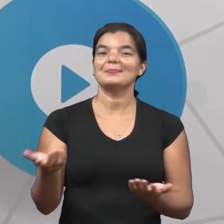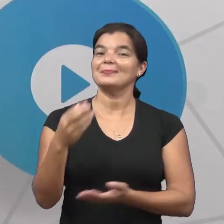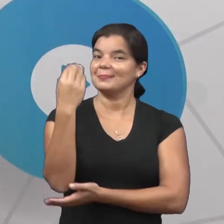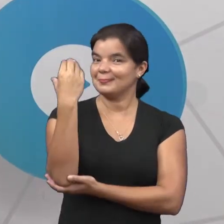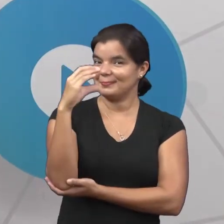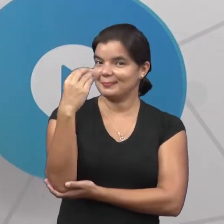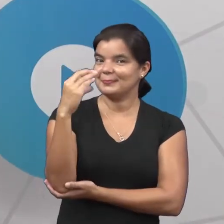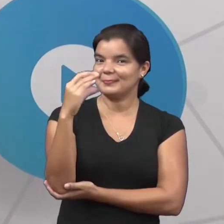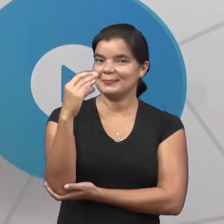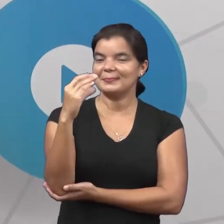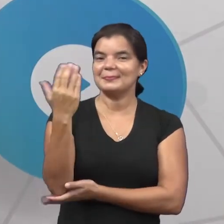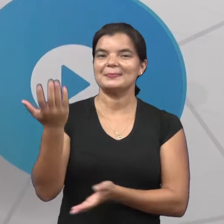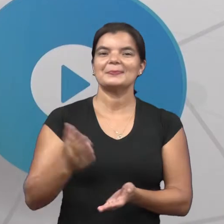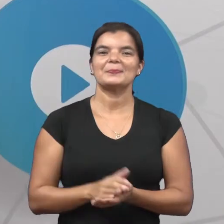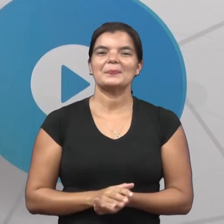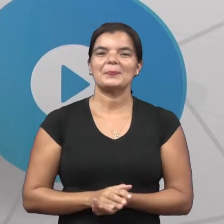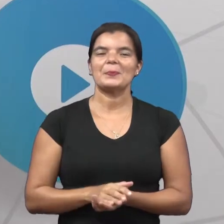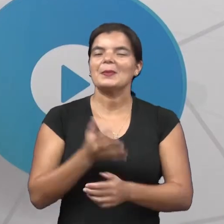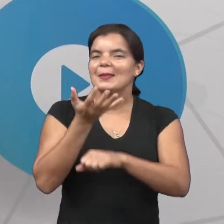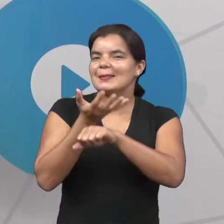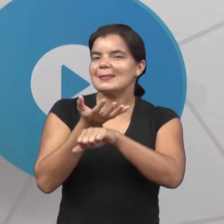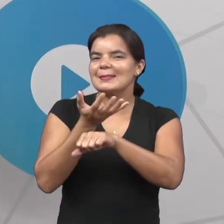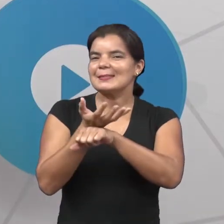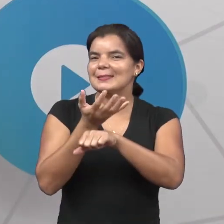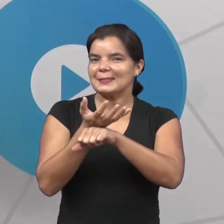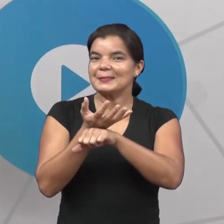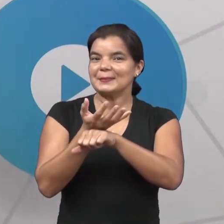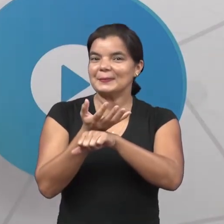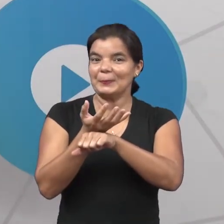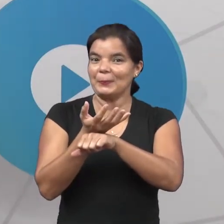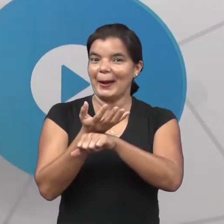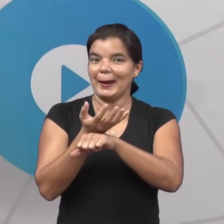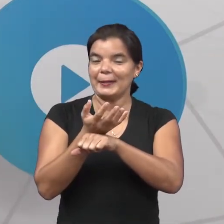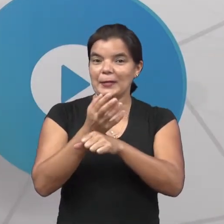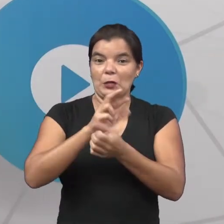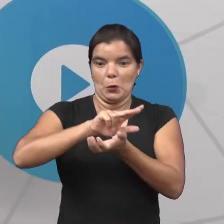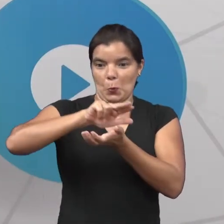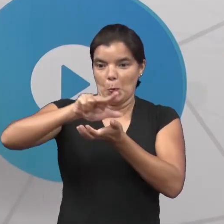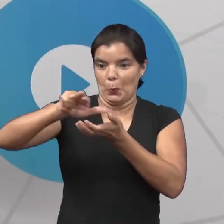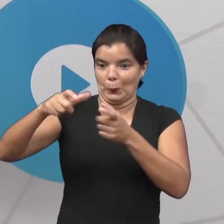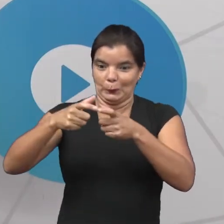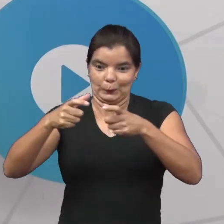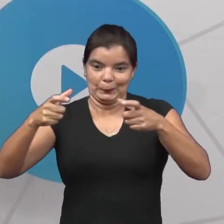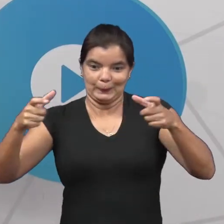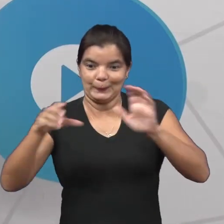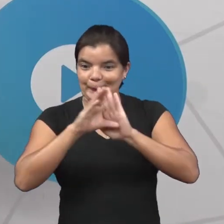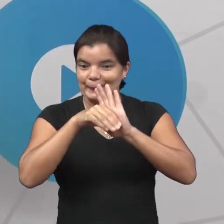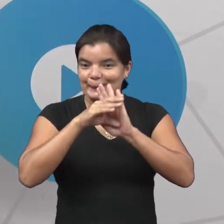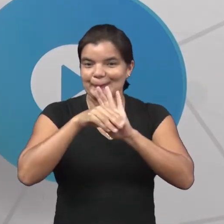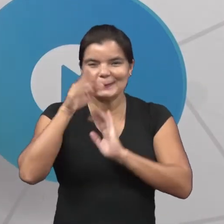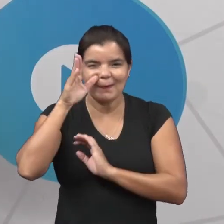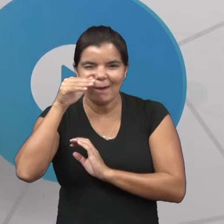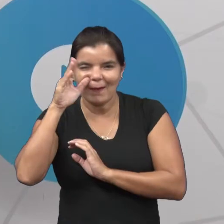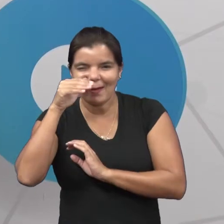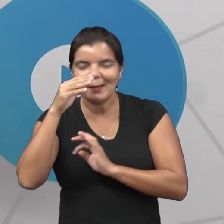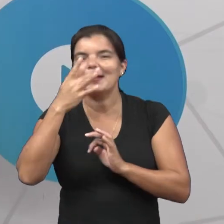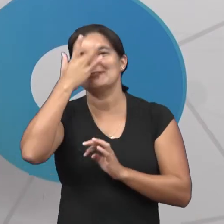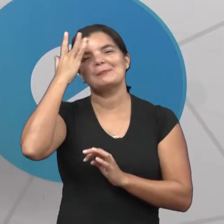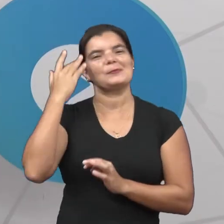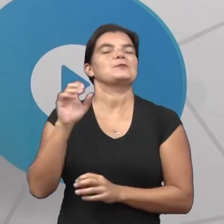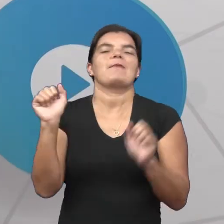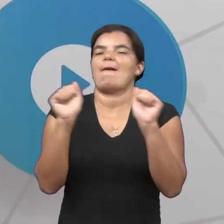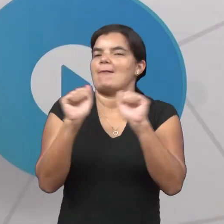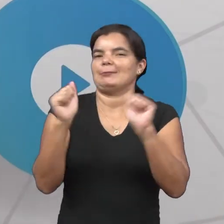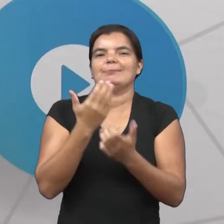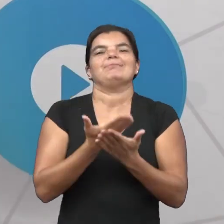ciências. Aquela disciplina que abrange conteúdos curiosos que todo mundo adora estudar.